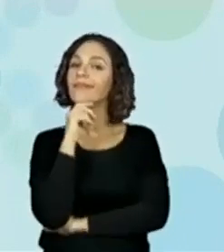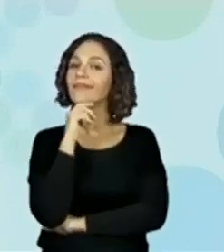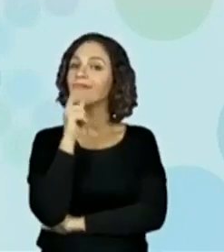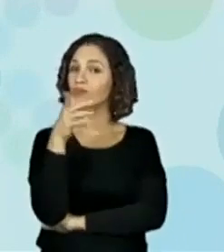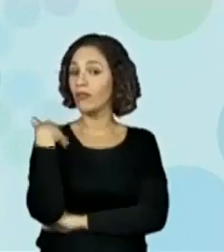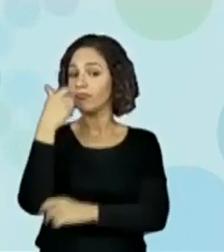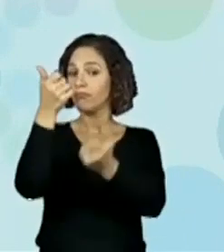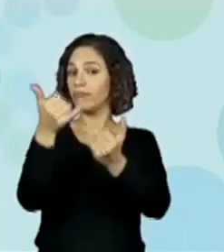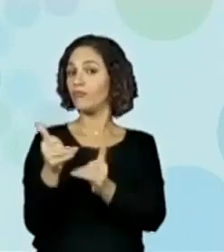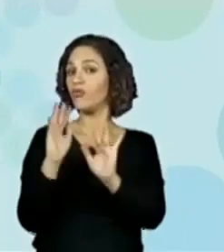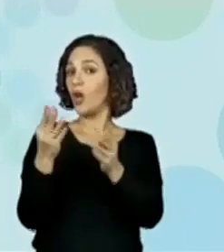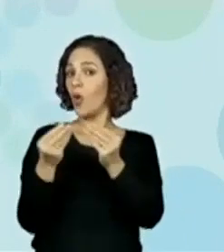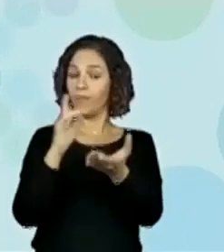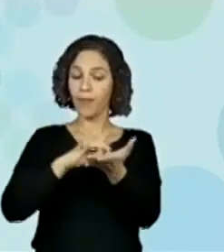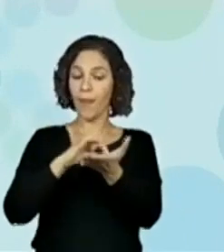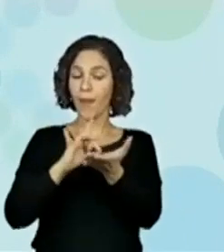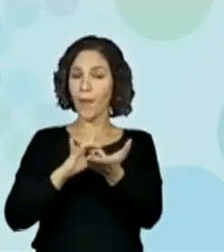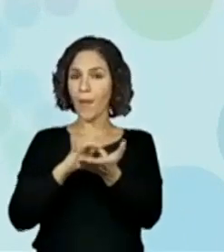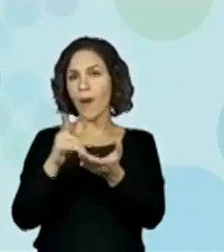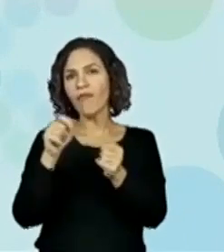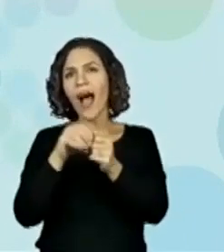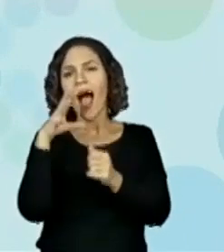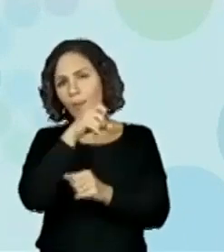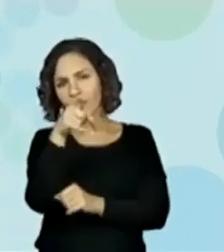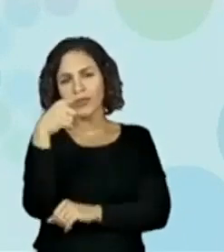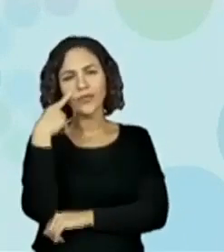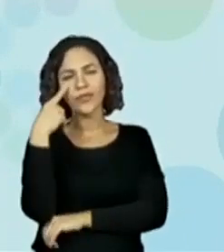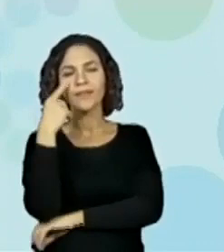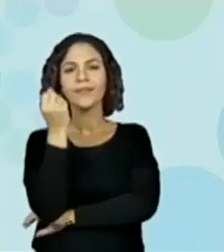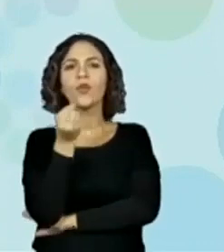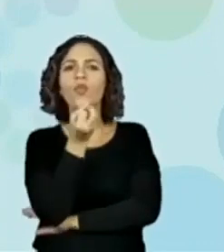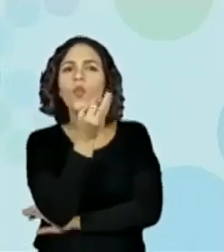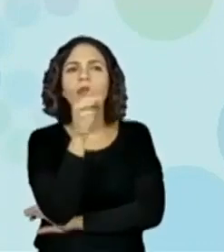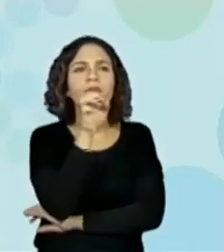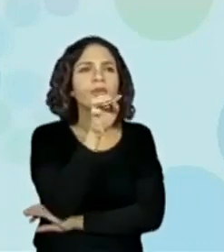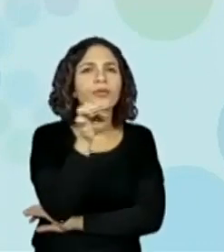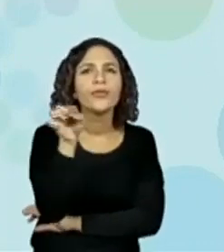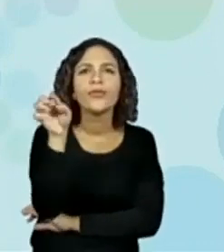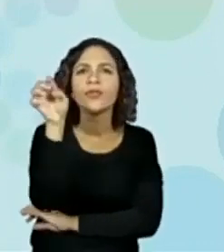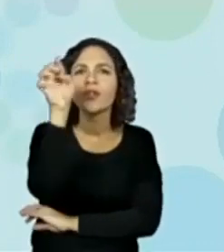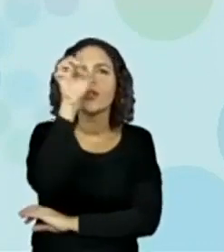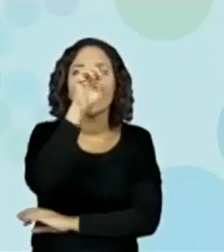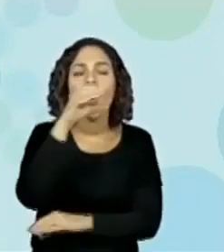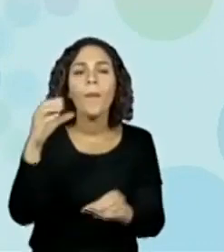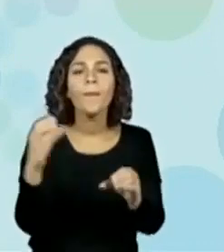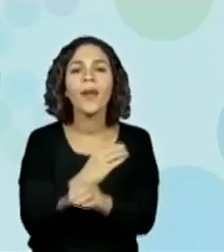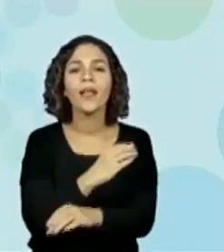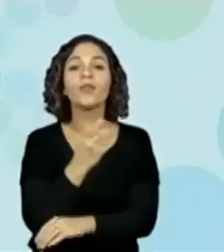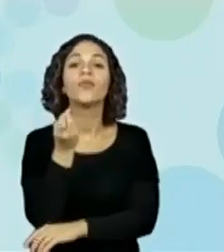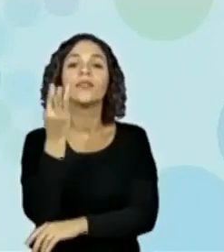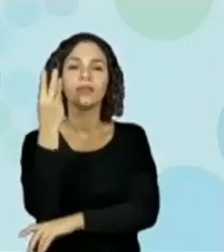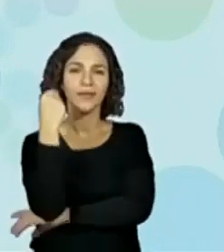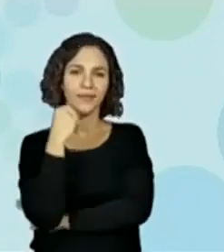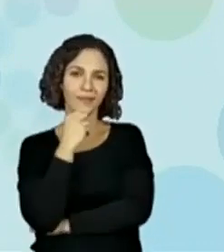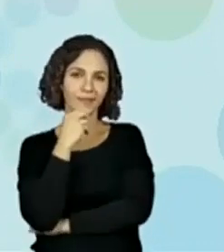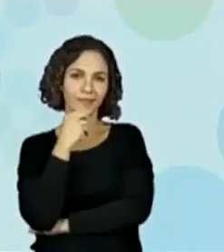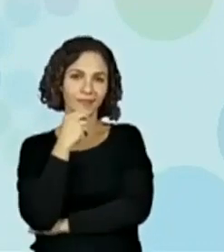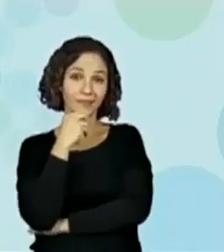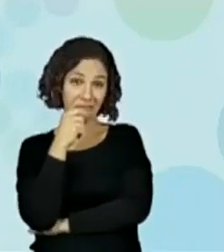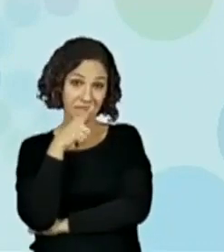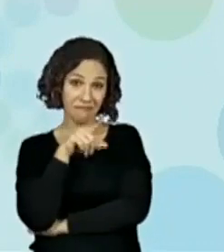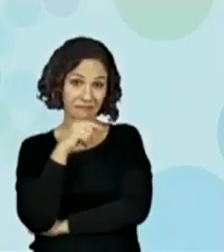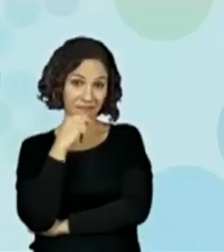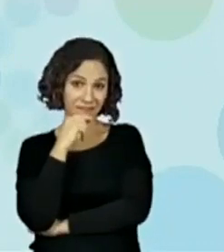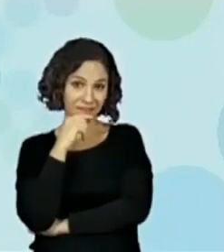aprendeu como digitar. Tenta fazer isso agora. E veja quantos azulejos tem nessa parede. Está conseguindo aí,